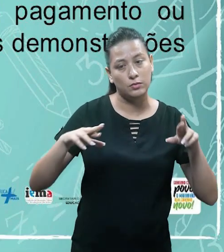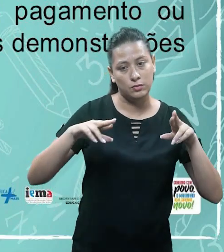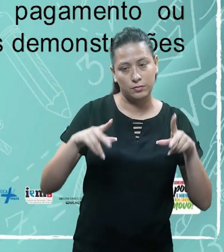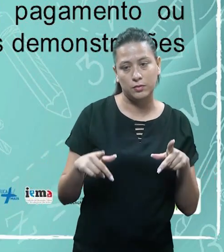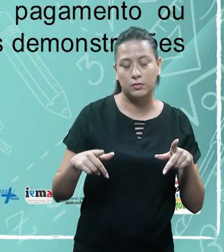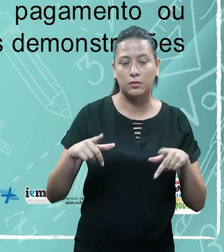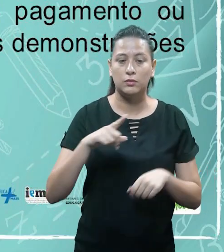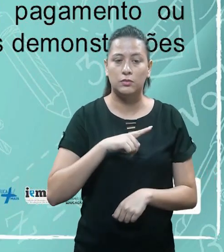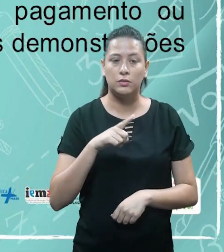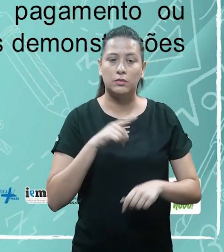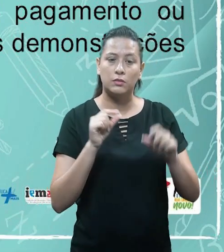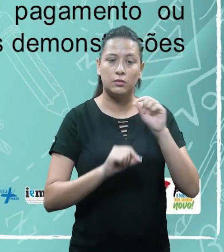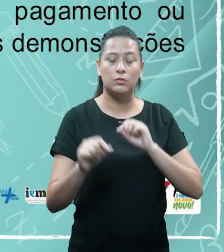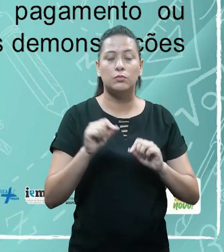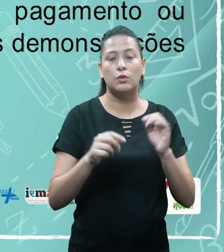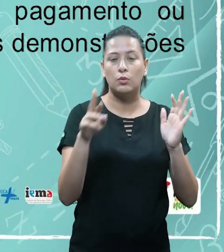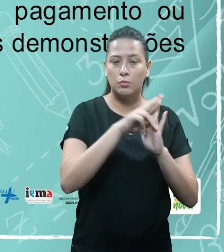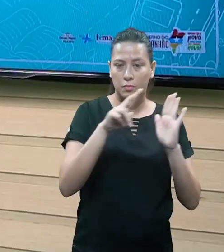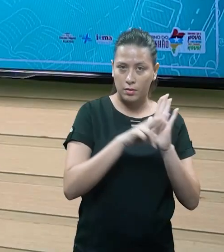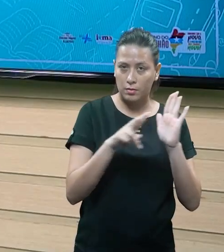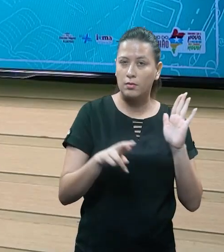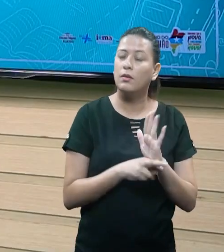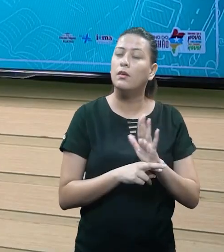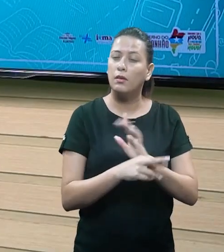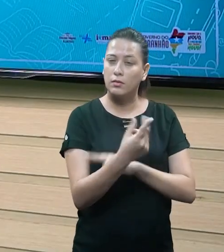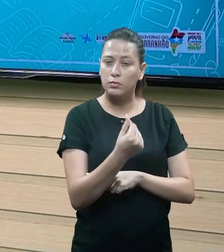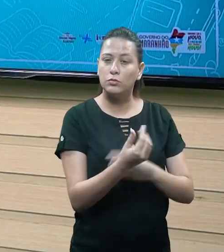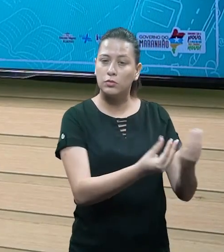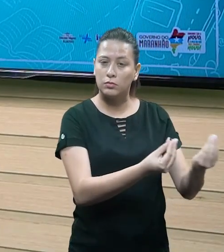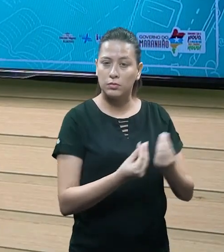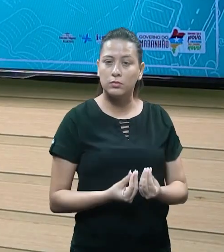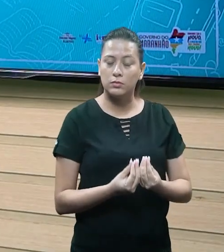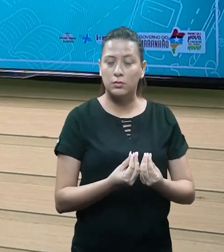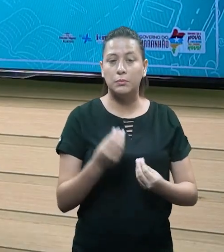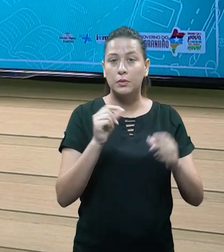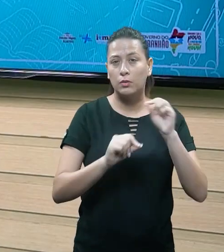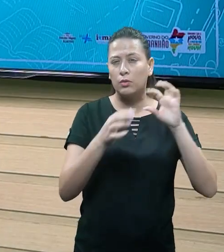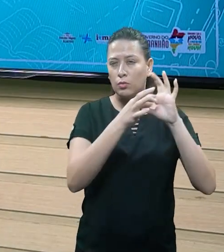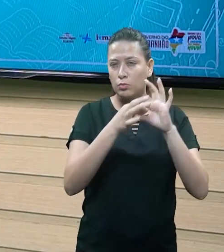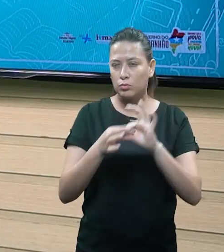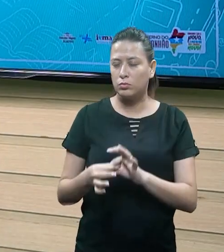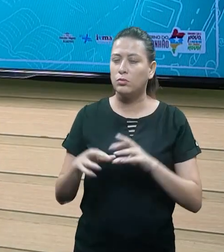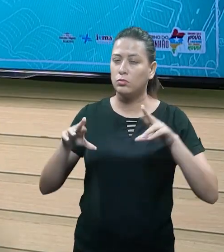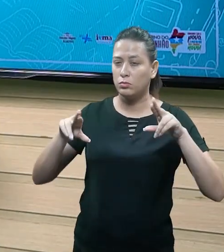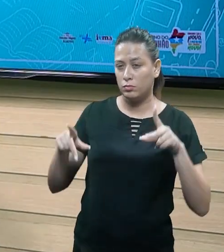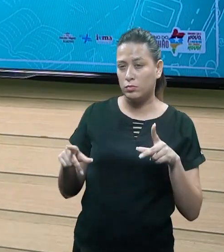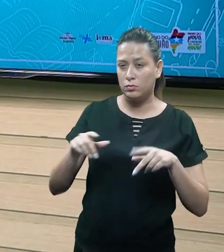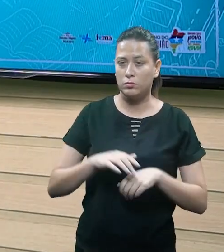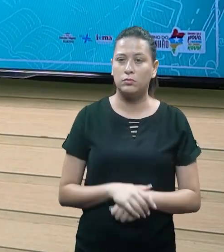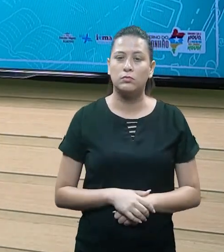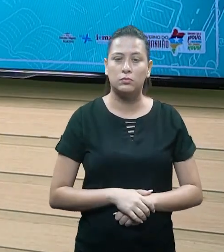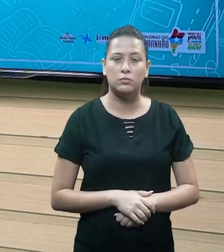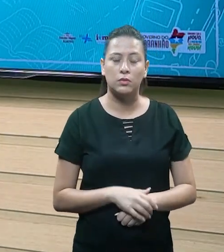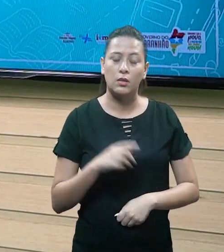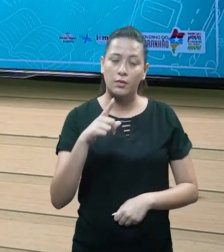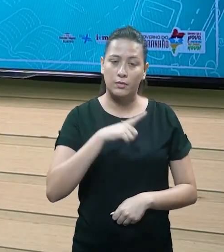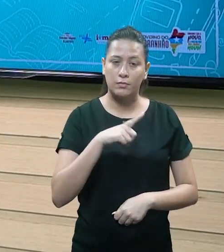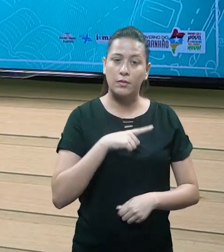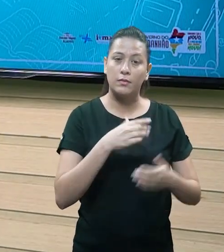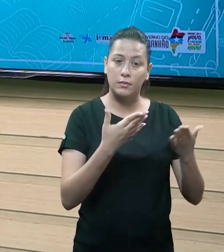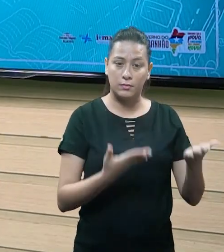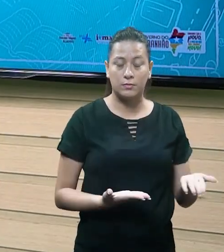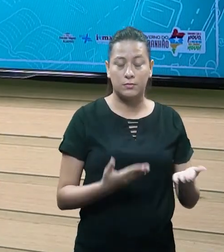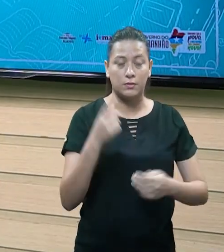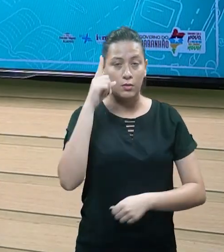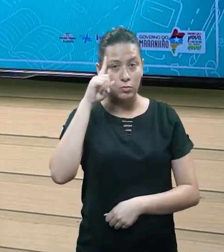contrário a esse princípio existe um regime de caixa. Então o regime de caixa gente é uma outra situação que é contrária, tá bom? Ao contrário que eu vou lançar no meu